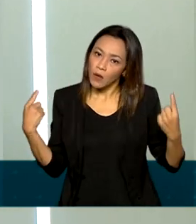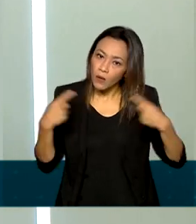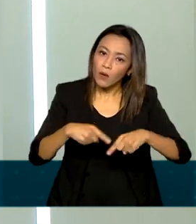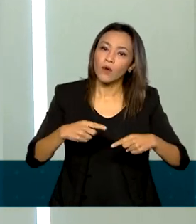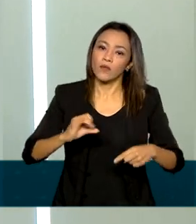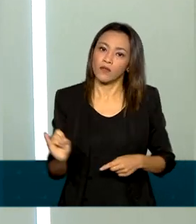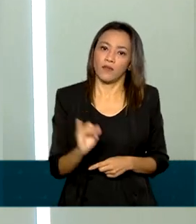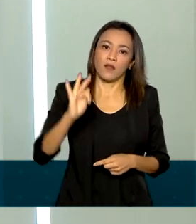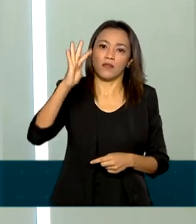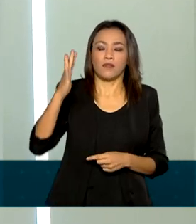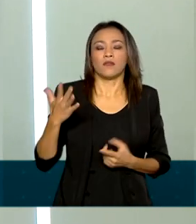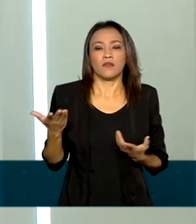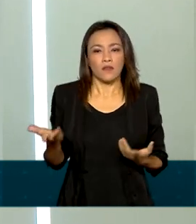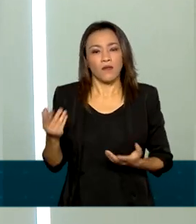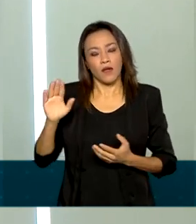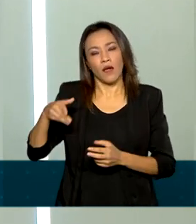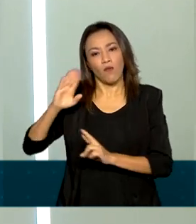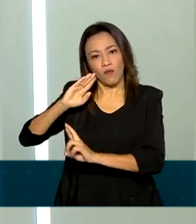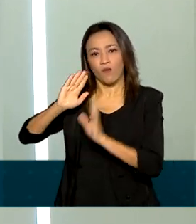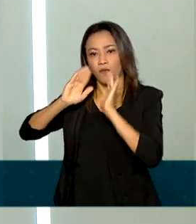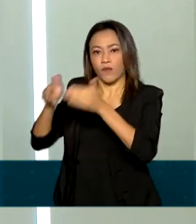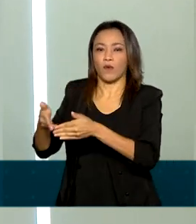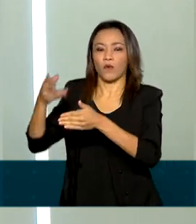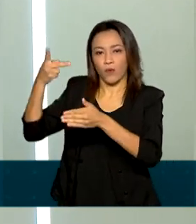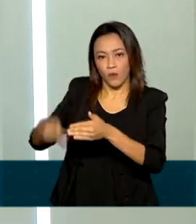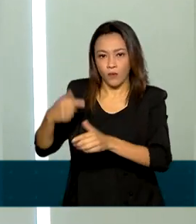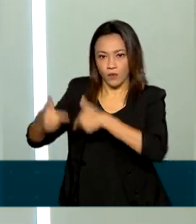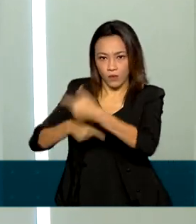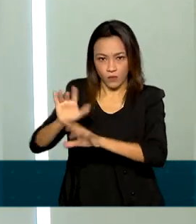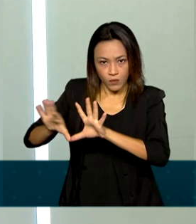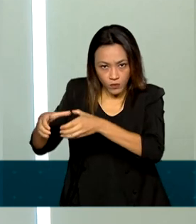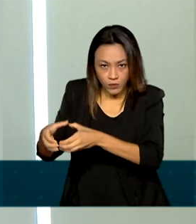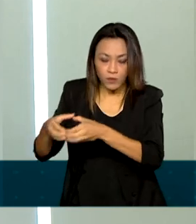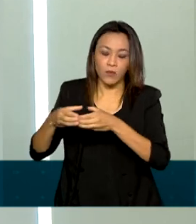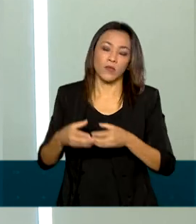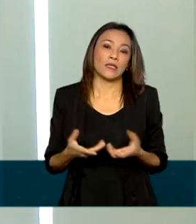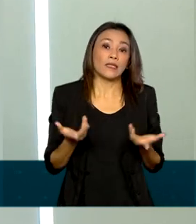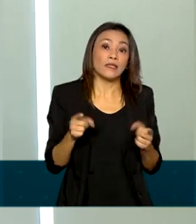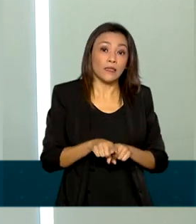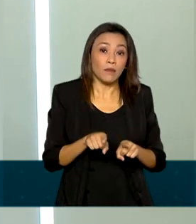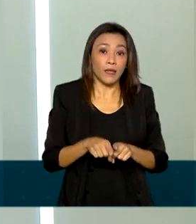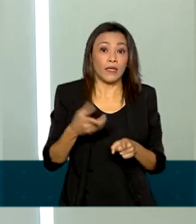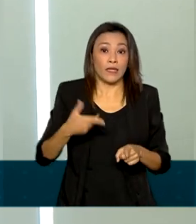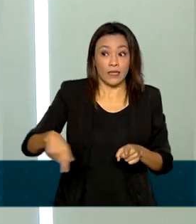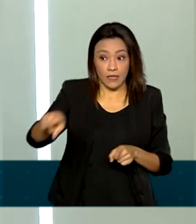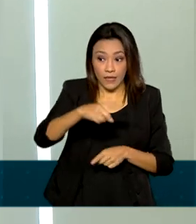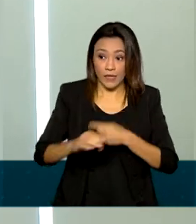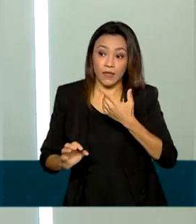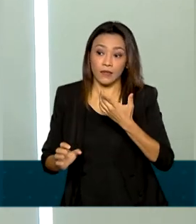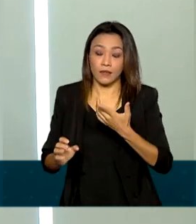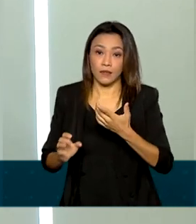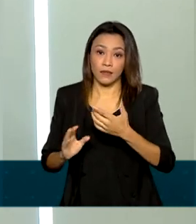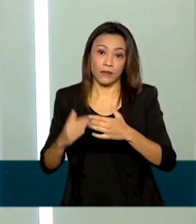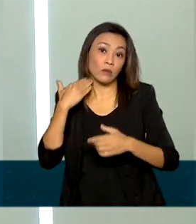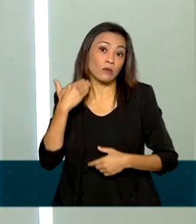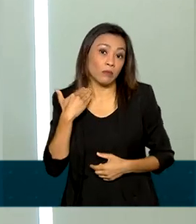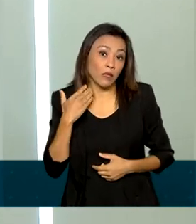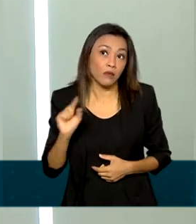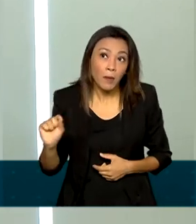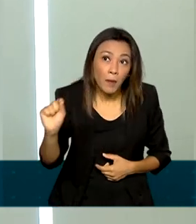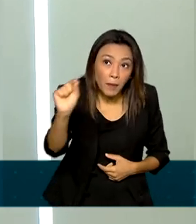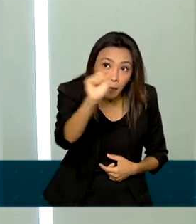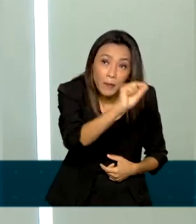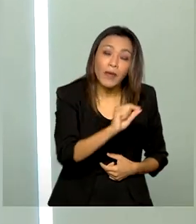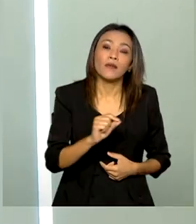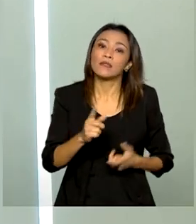como uma das suas prioridades. E que a expectativa das autoridades monetárias é que a inflação